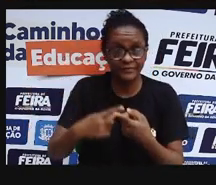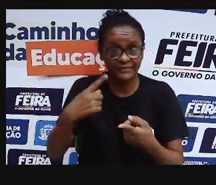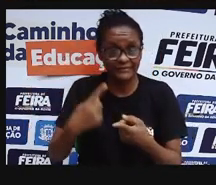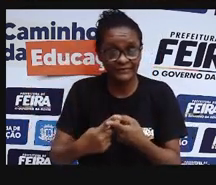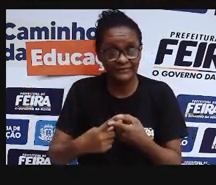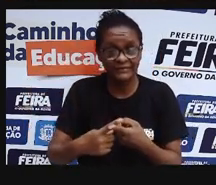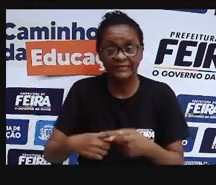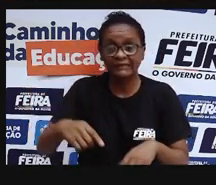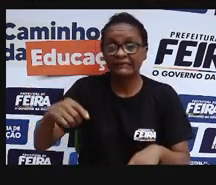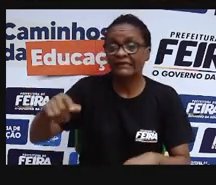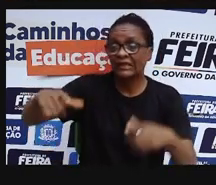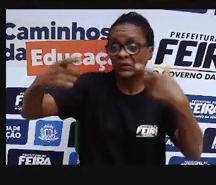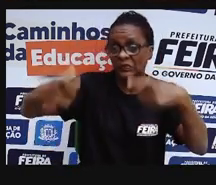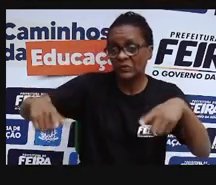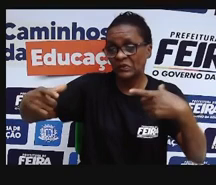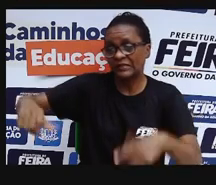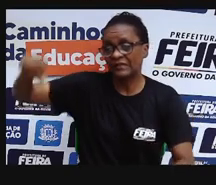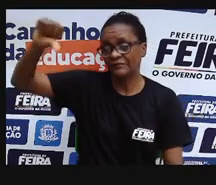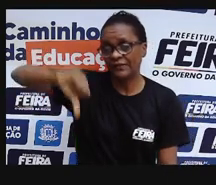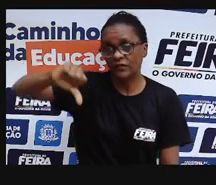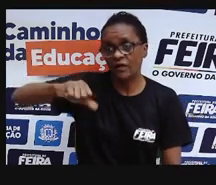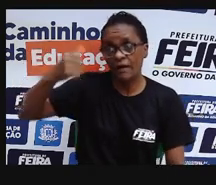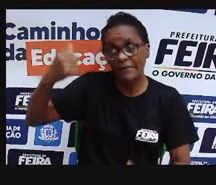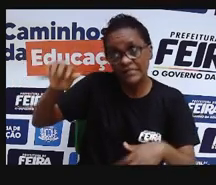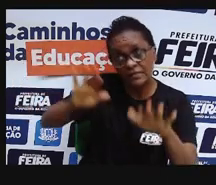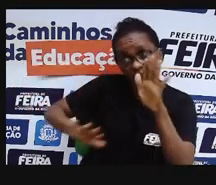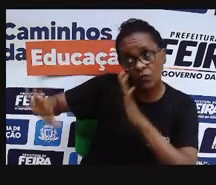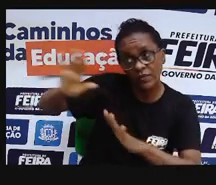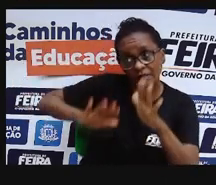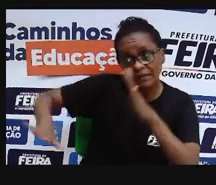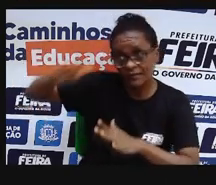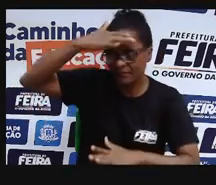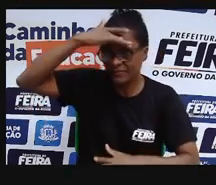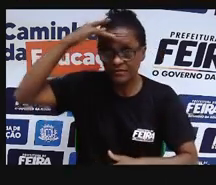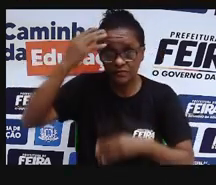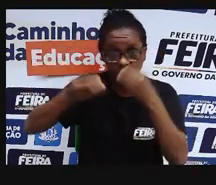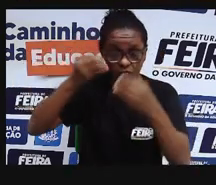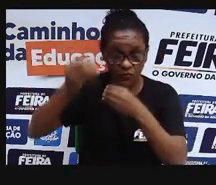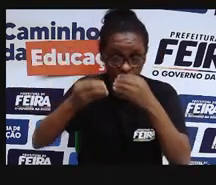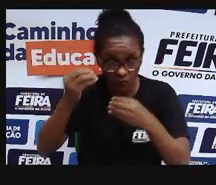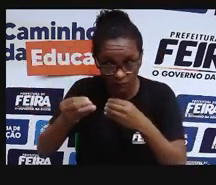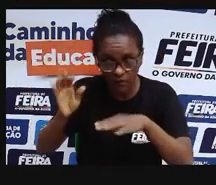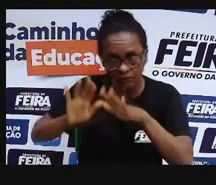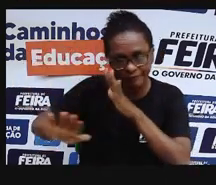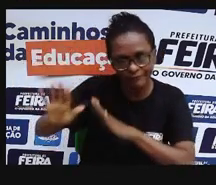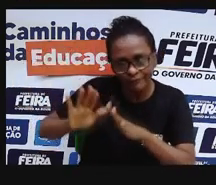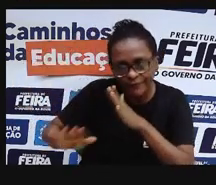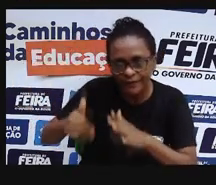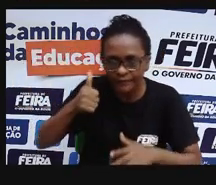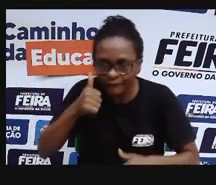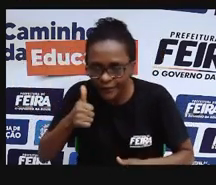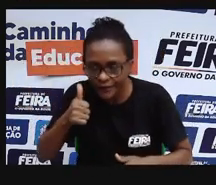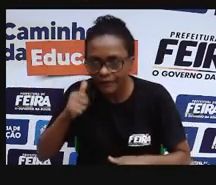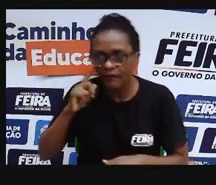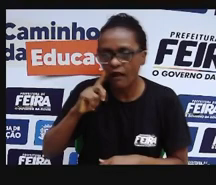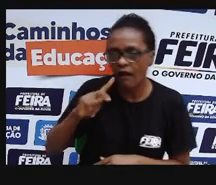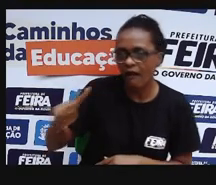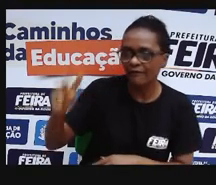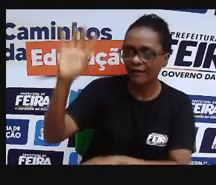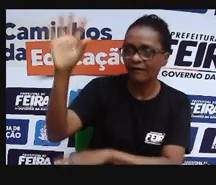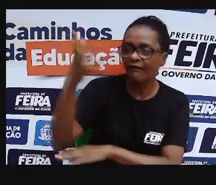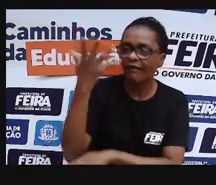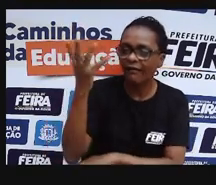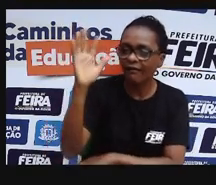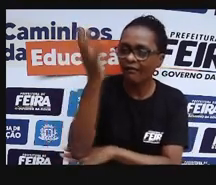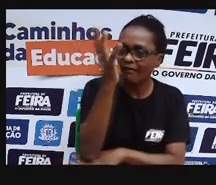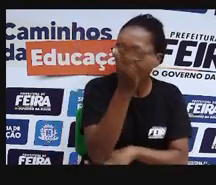sendo cuidado pela população, inclusive pelas pessoas que cuidam da nossa cidade, ou